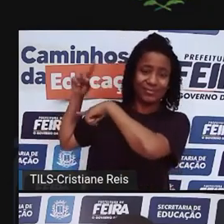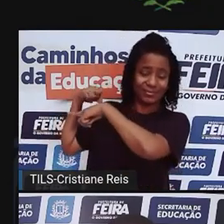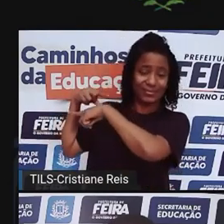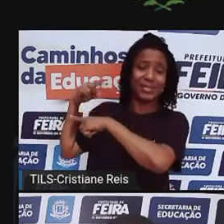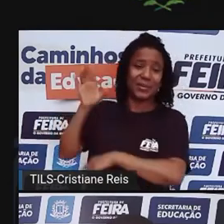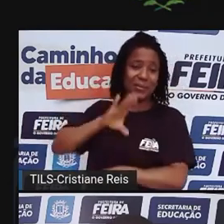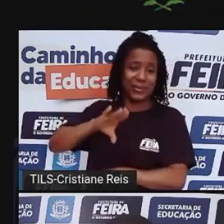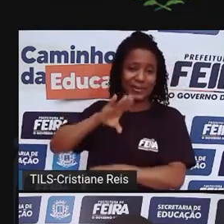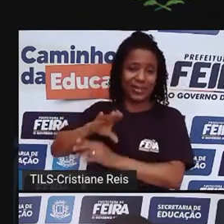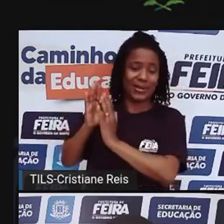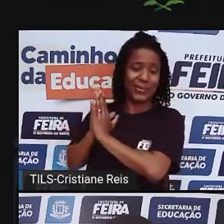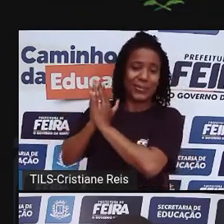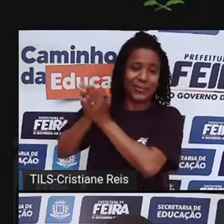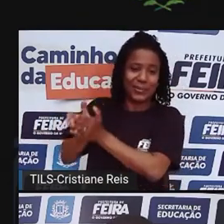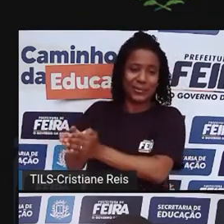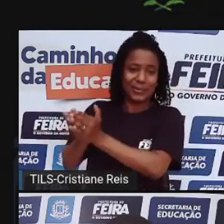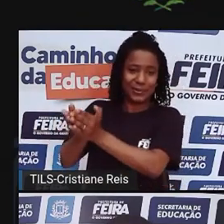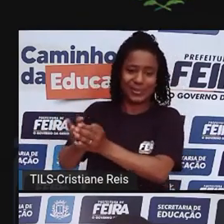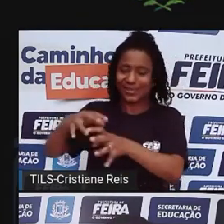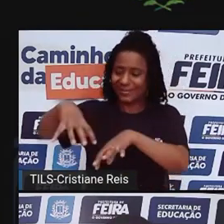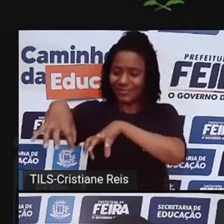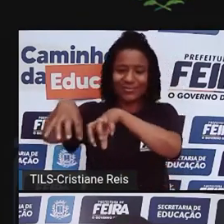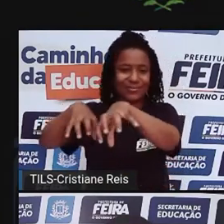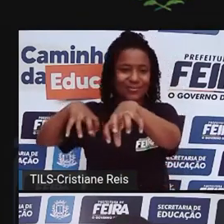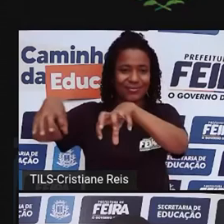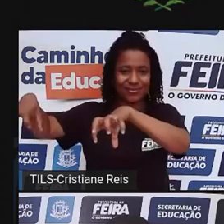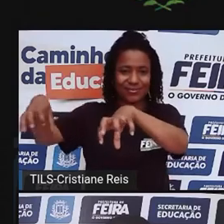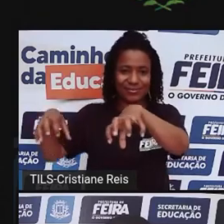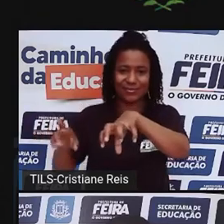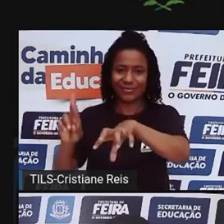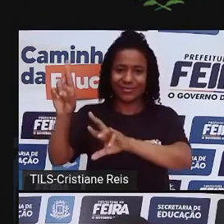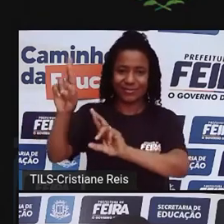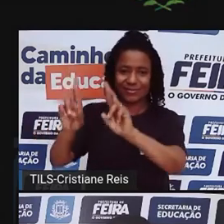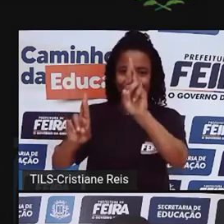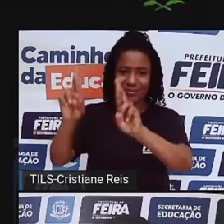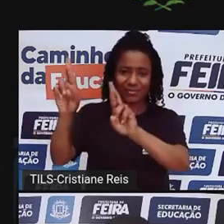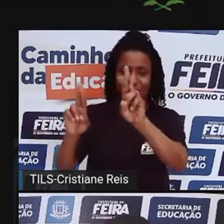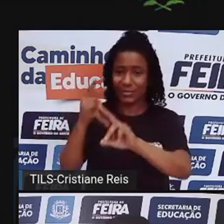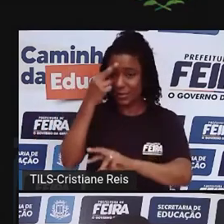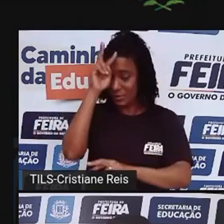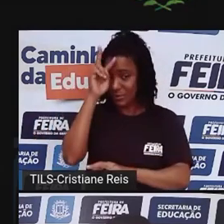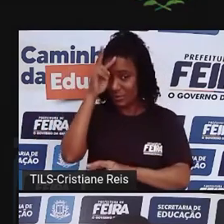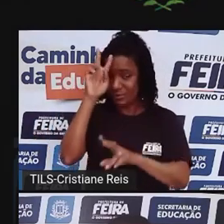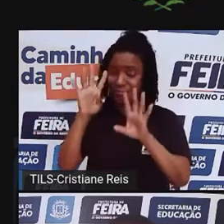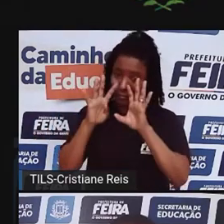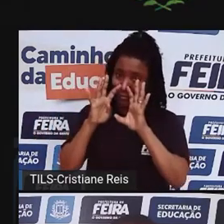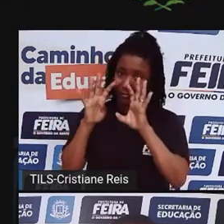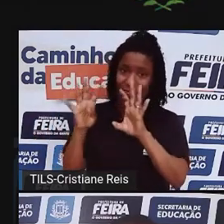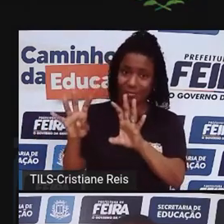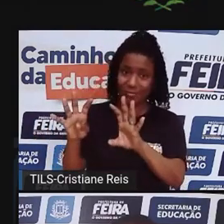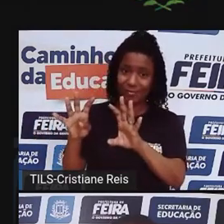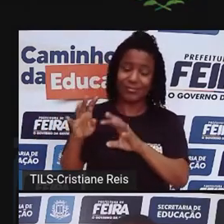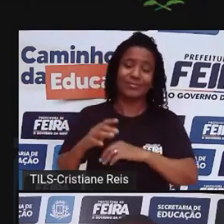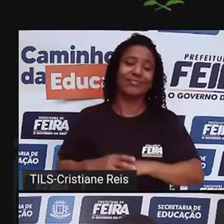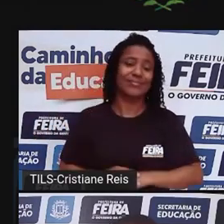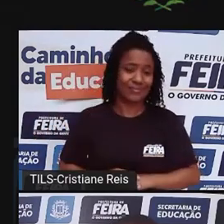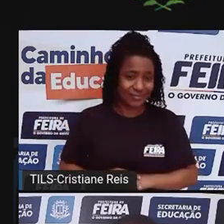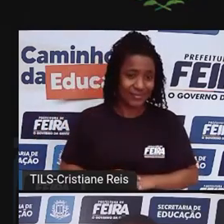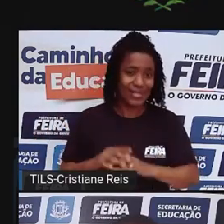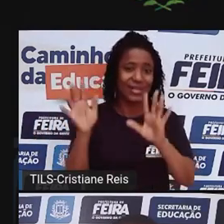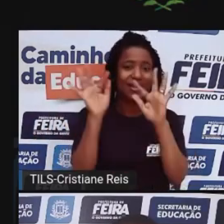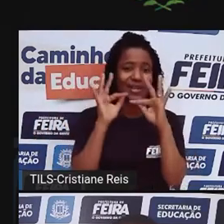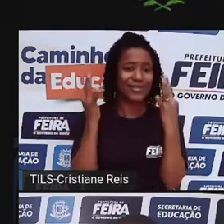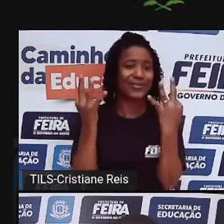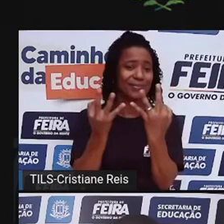das capitanias hereditárias, para o pessoal que estuda história e presta atenção nas aulas de histórias, as famílias hoje ricas